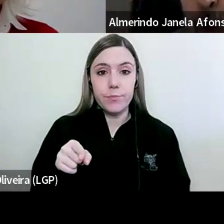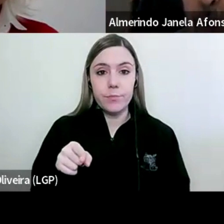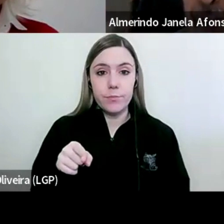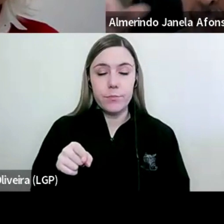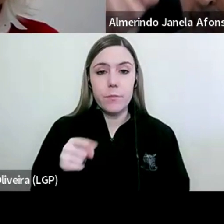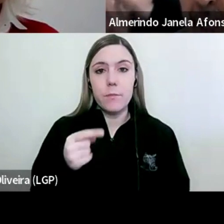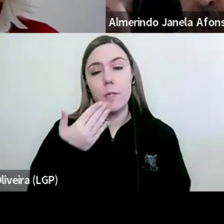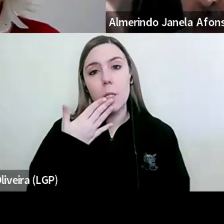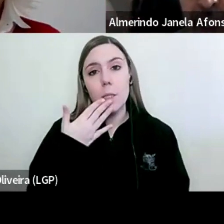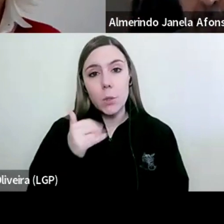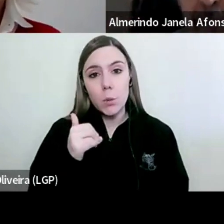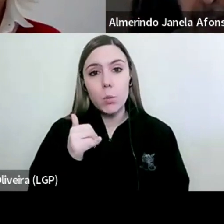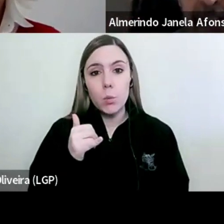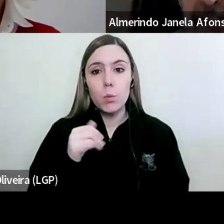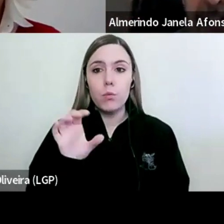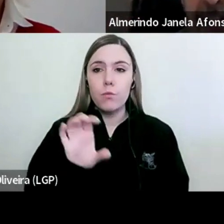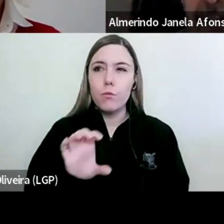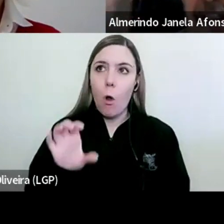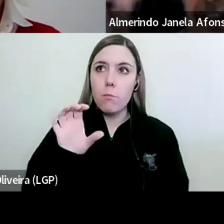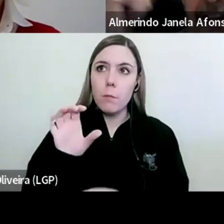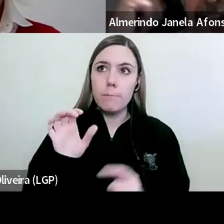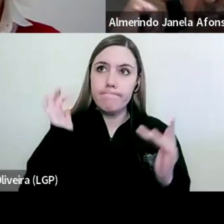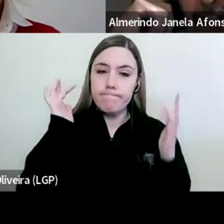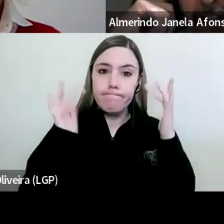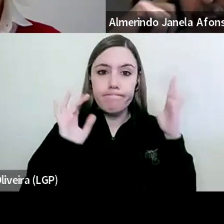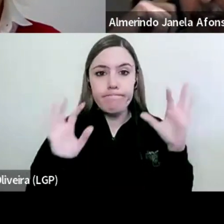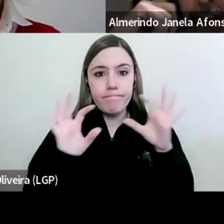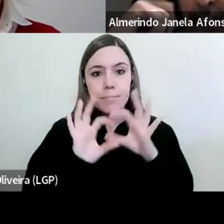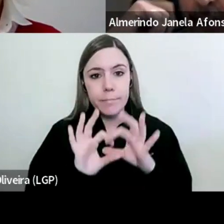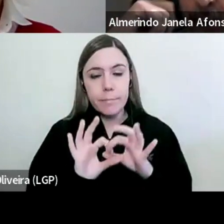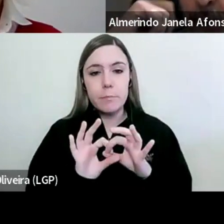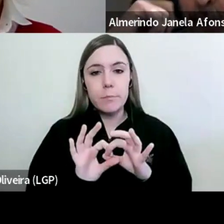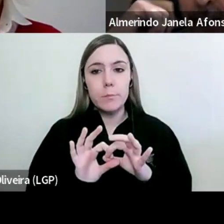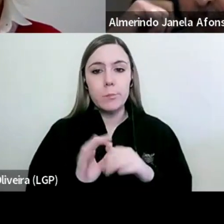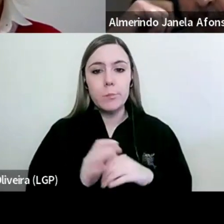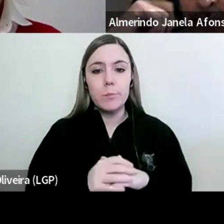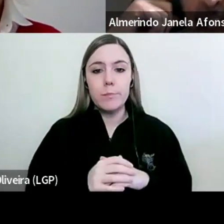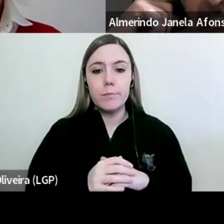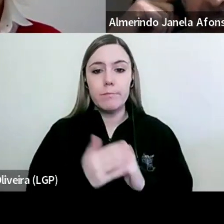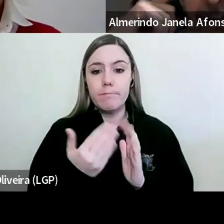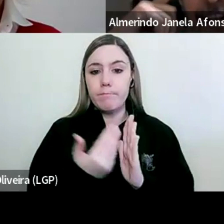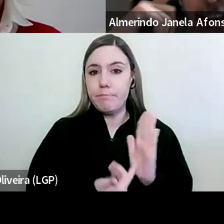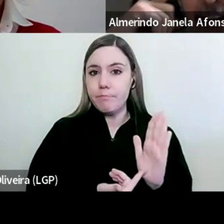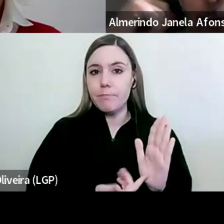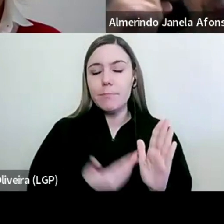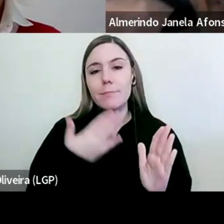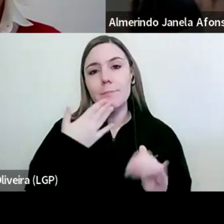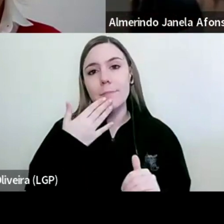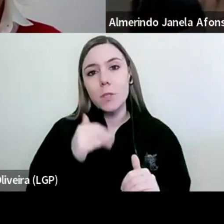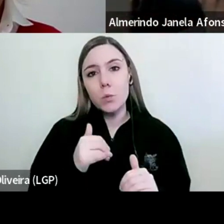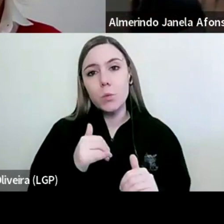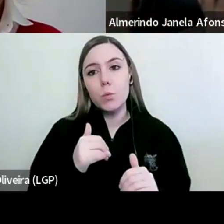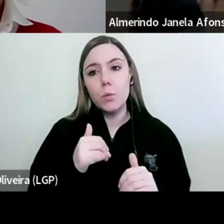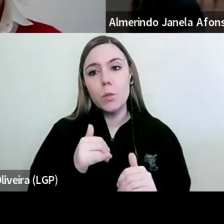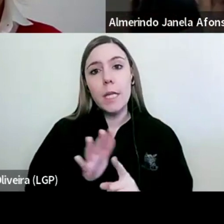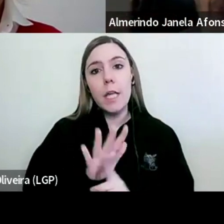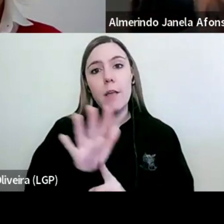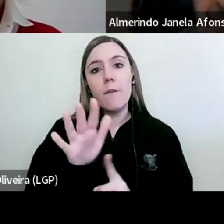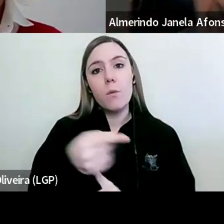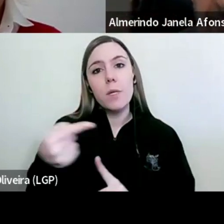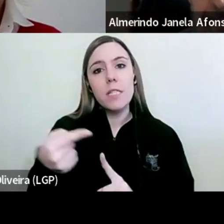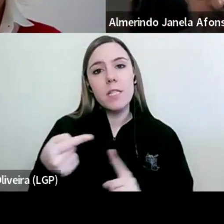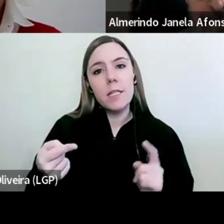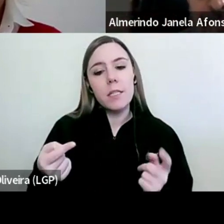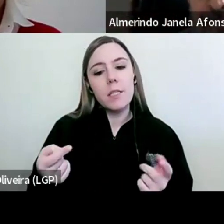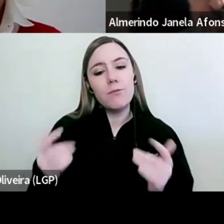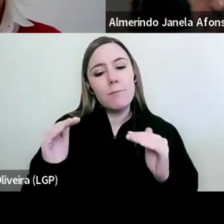procurou demagogicamente, diz este documento, aliviar os efeitos negativos do